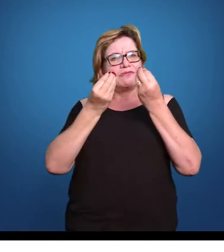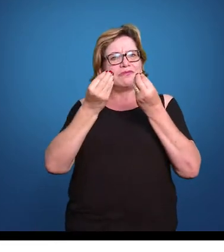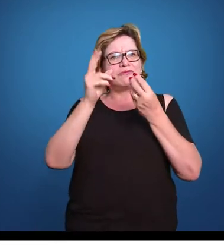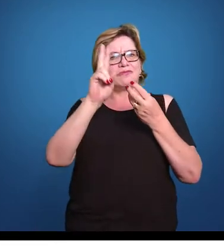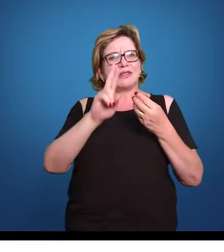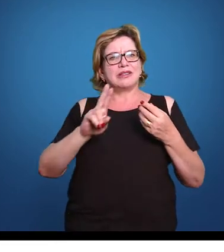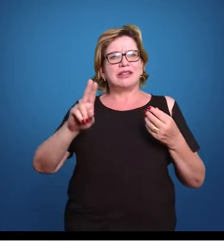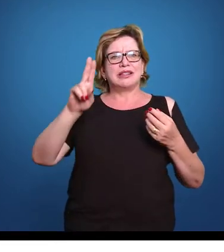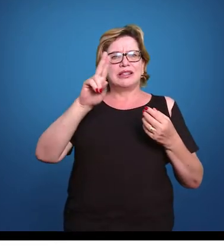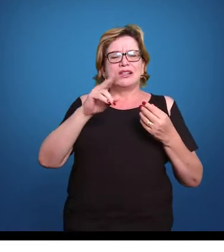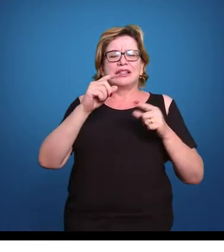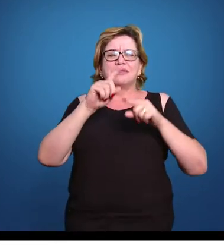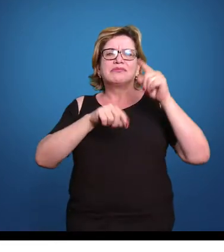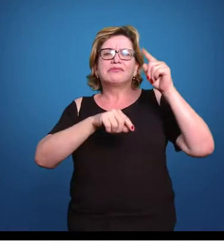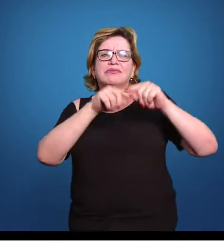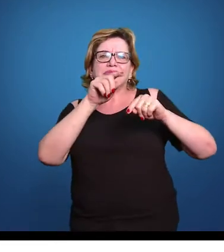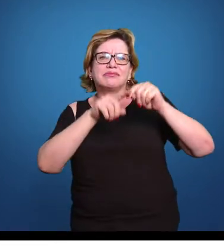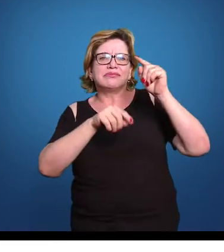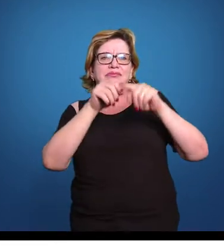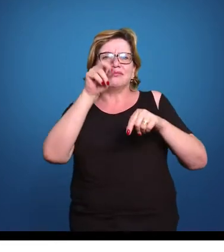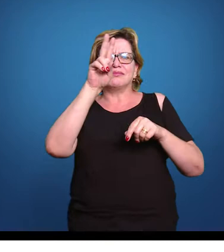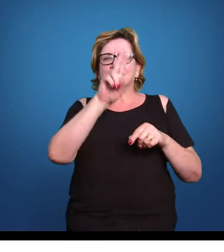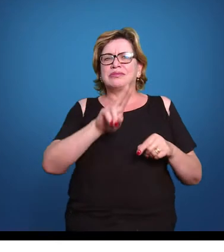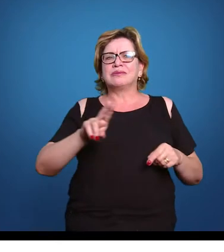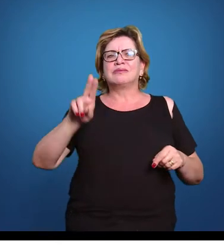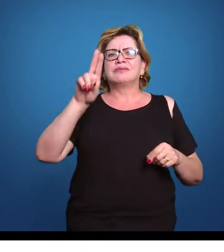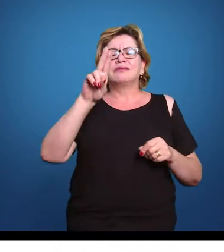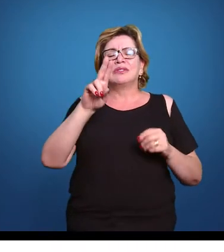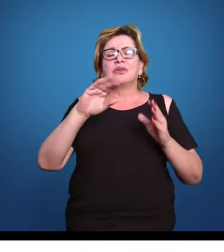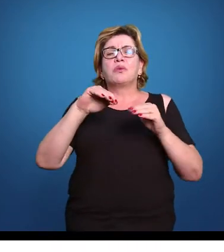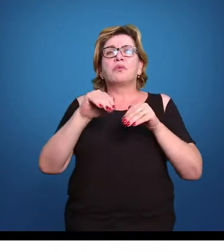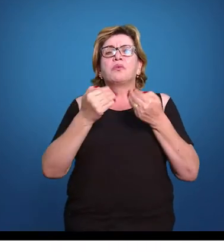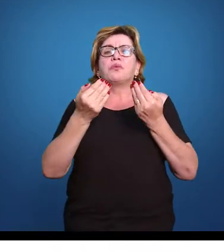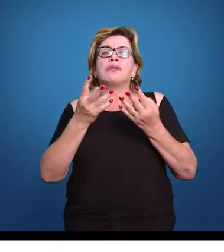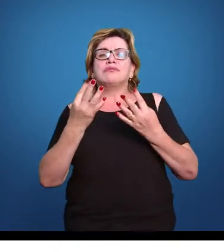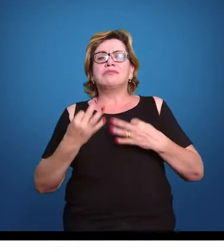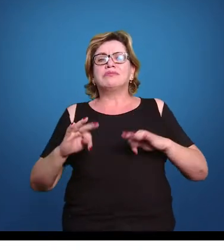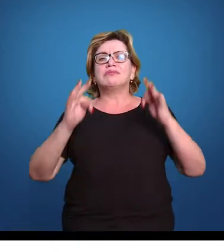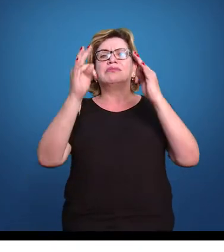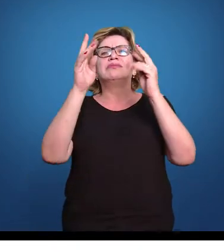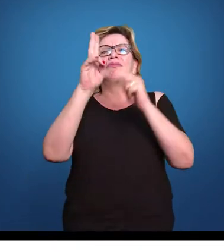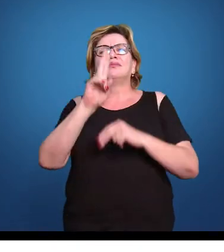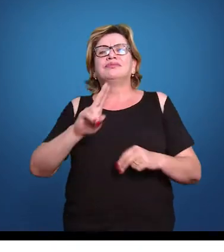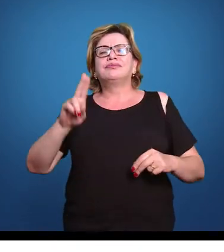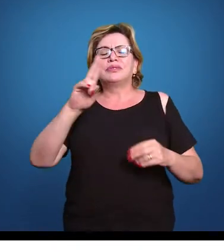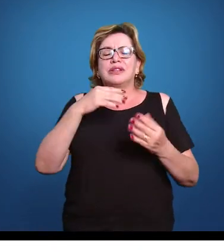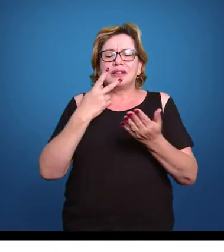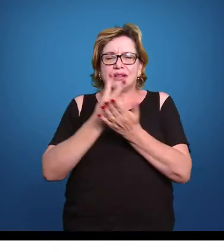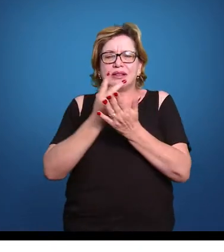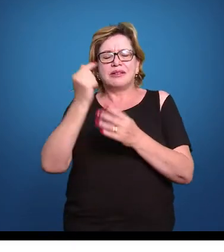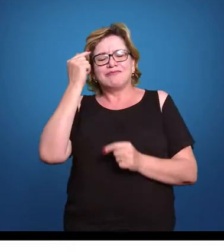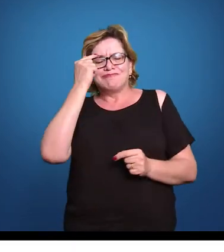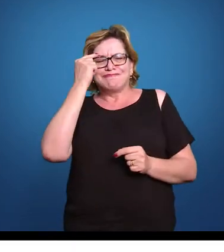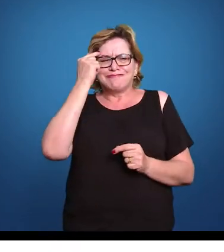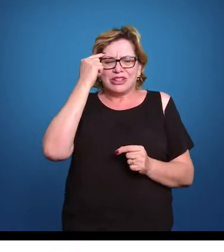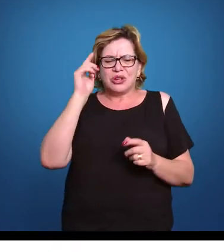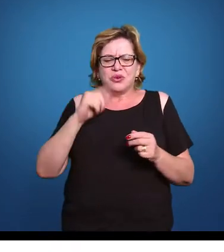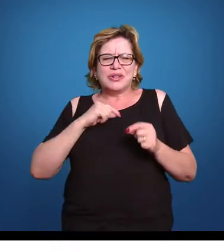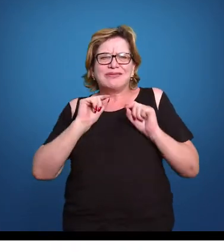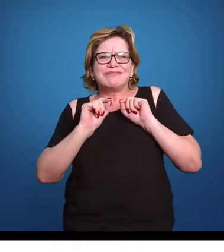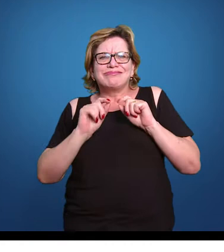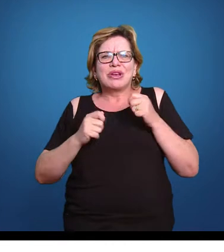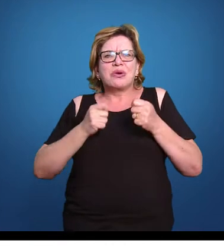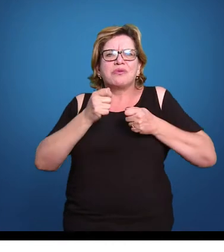desenvolver, que instrumentos utilizaremos, que tecnologia utilizaremos, quais os nossos controles